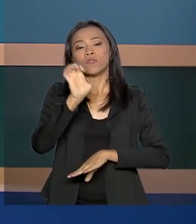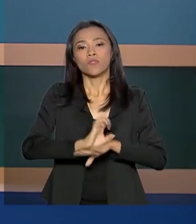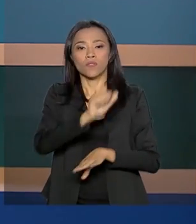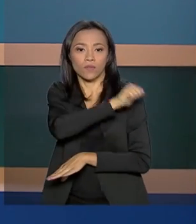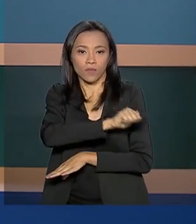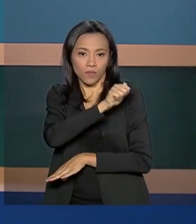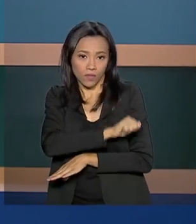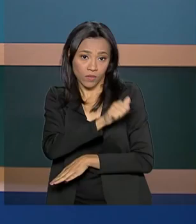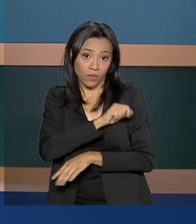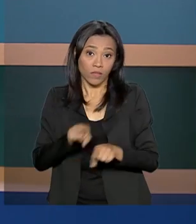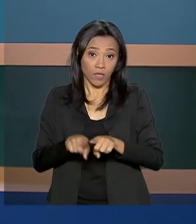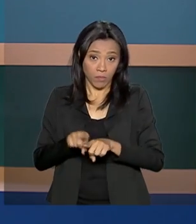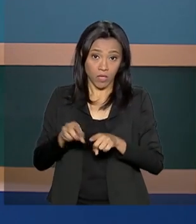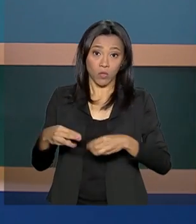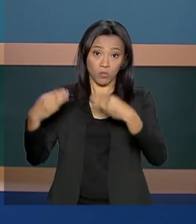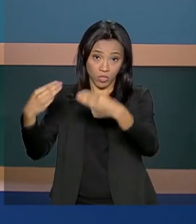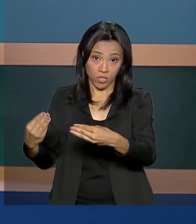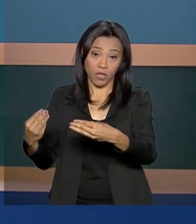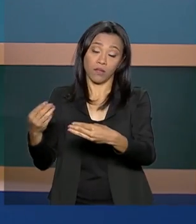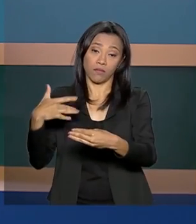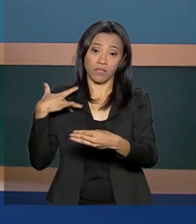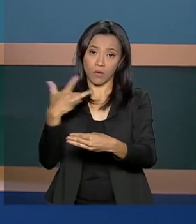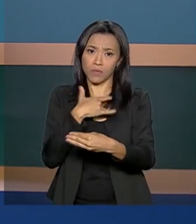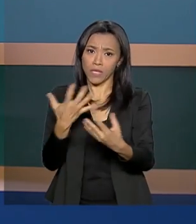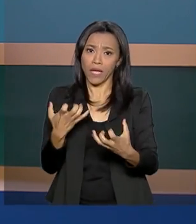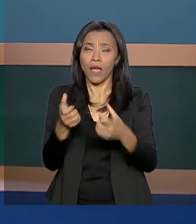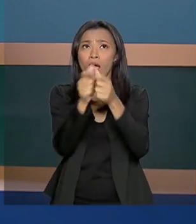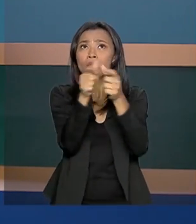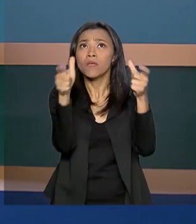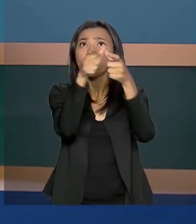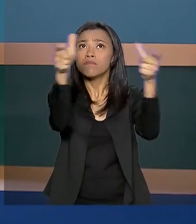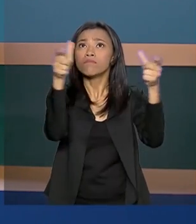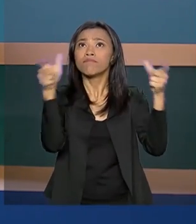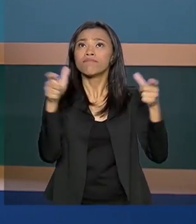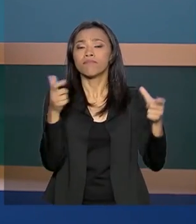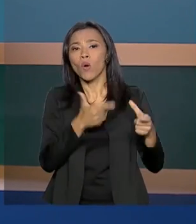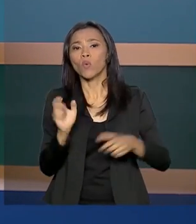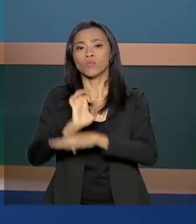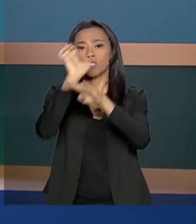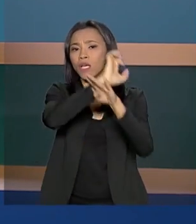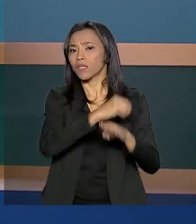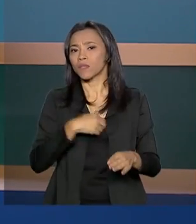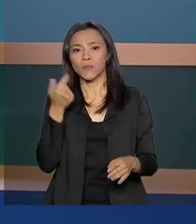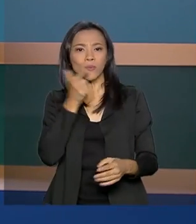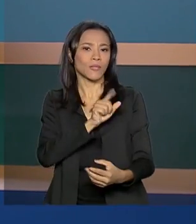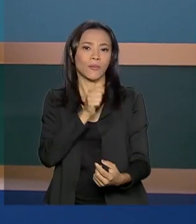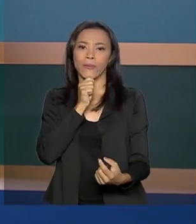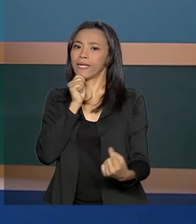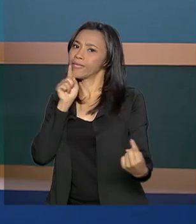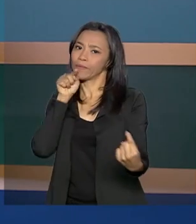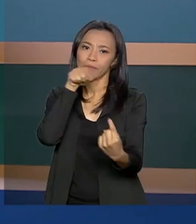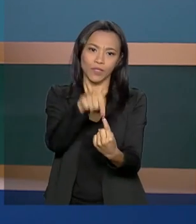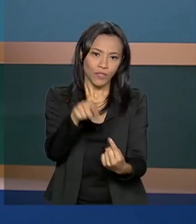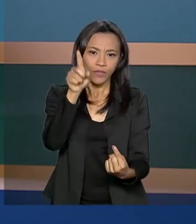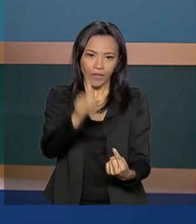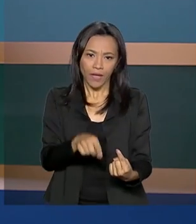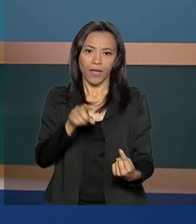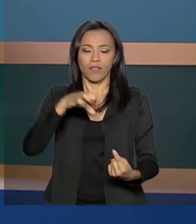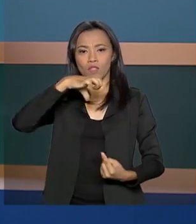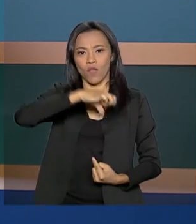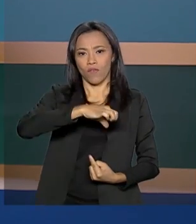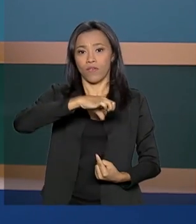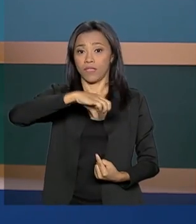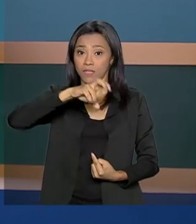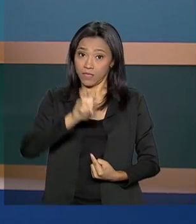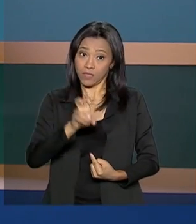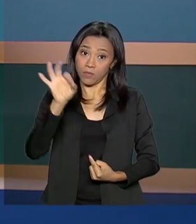ampliar o prazo também para outros estados que ainda não atingiram a meta. A intenção é imunizar 90% do público-alvo, que é de